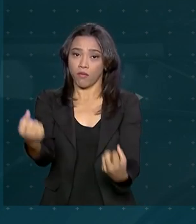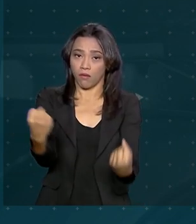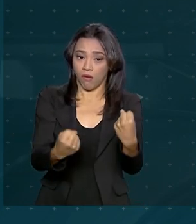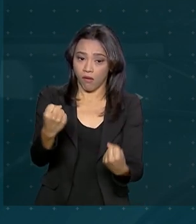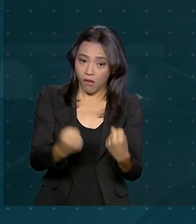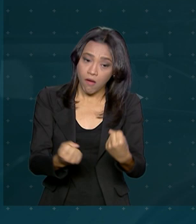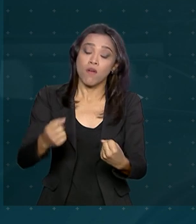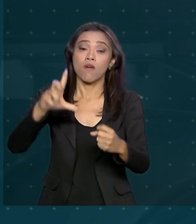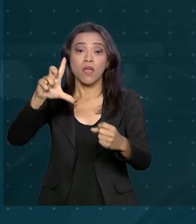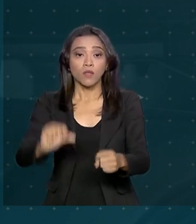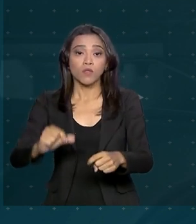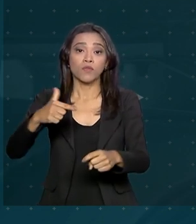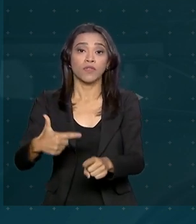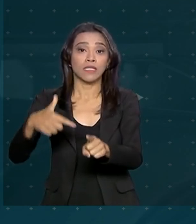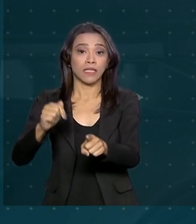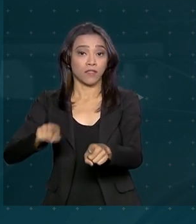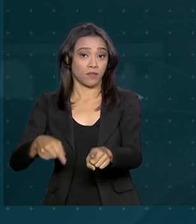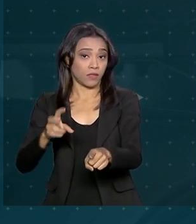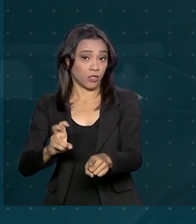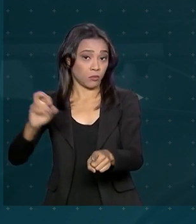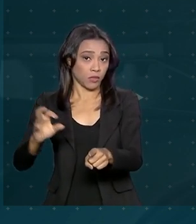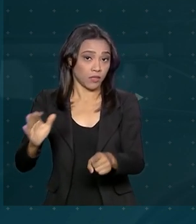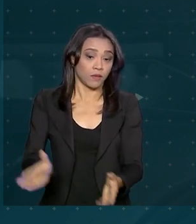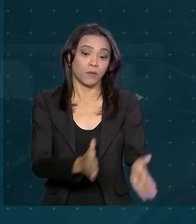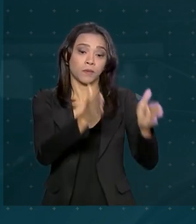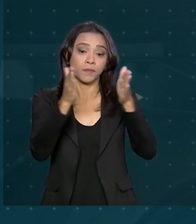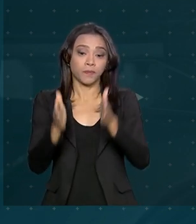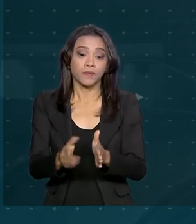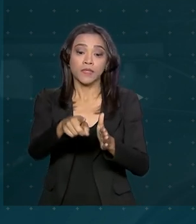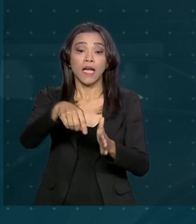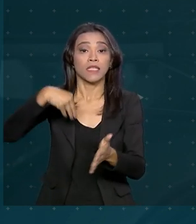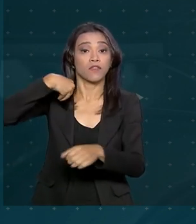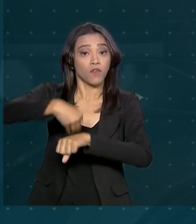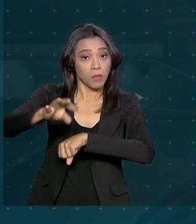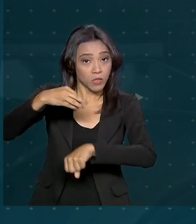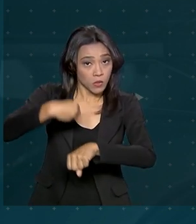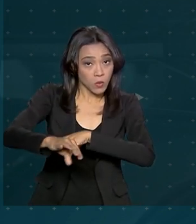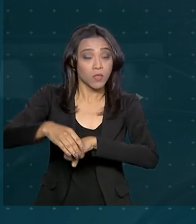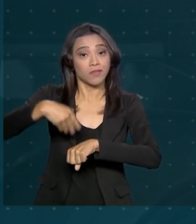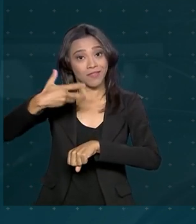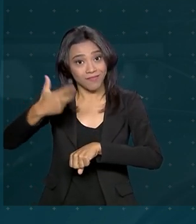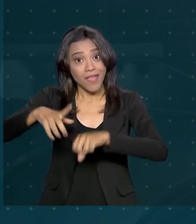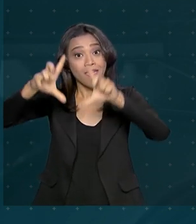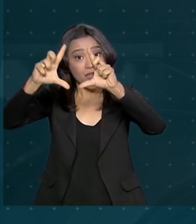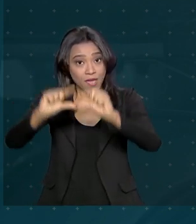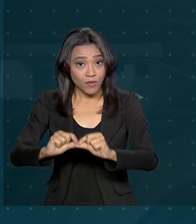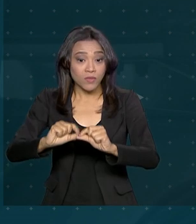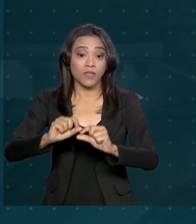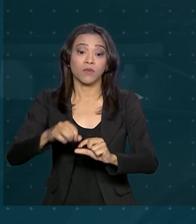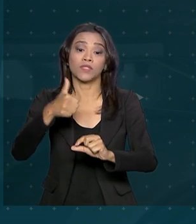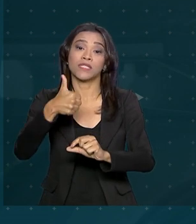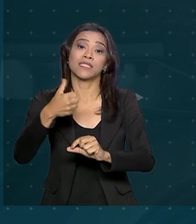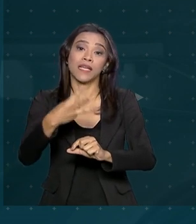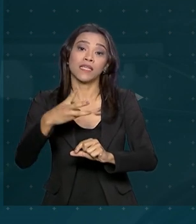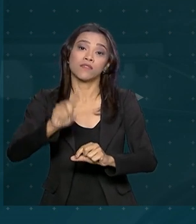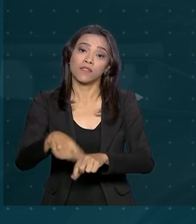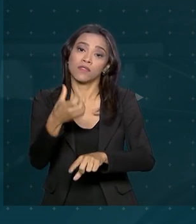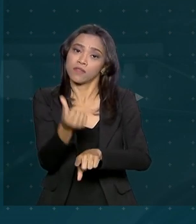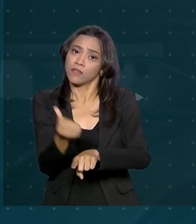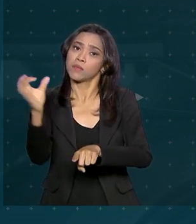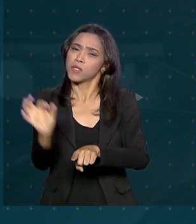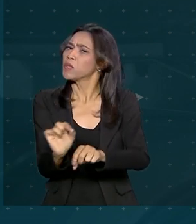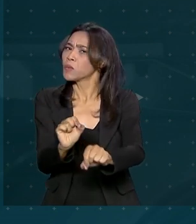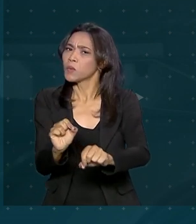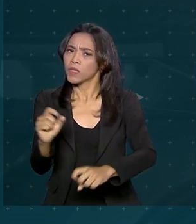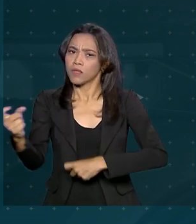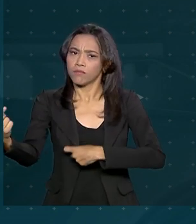queda de 27,5%. Os dados do Sinesp também revelam uma redução de 13,6%